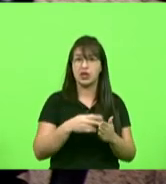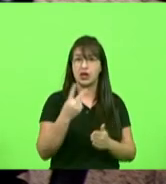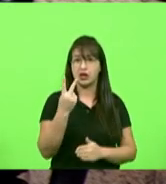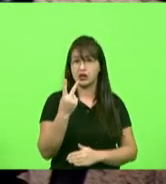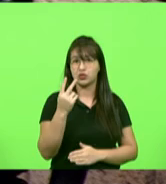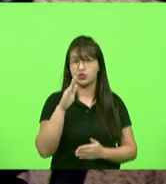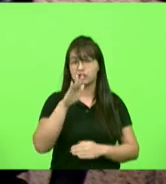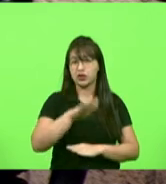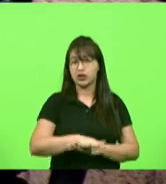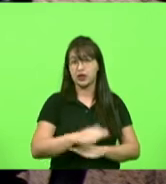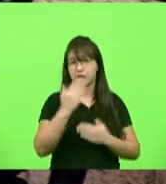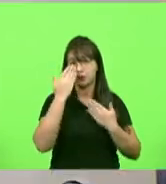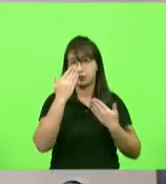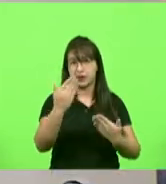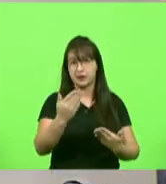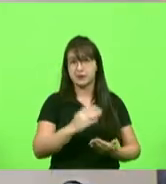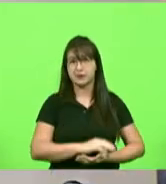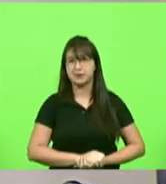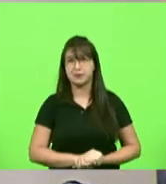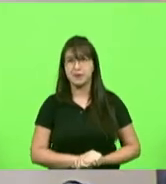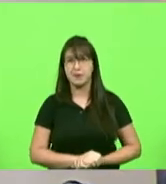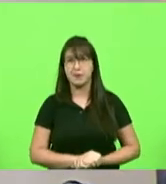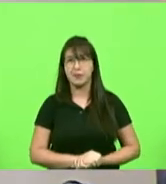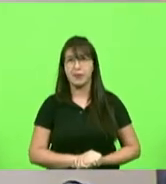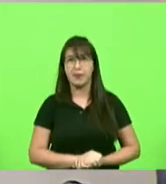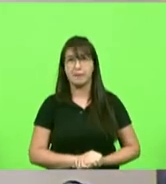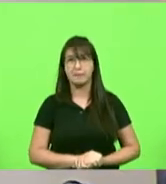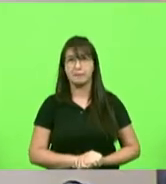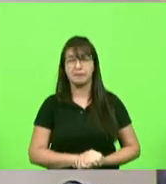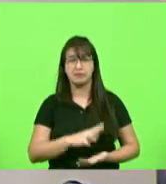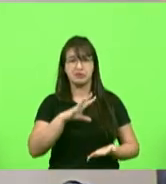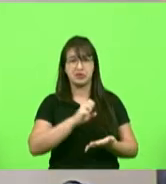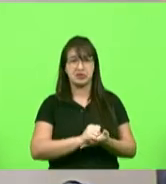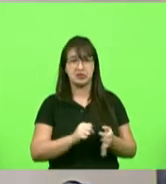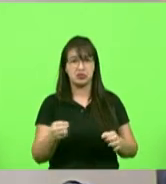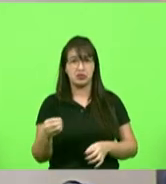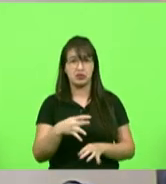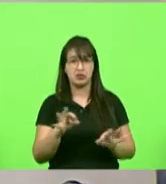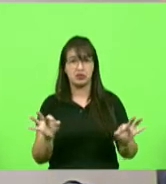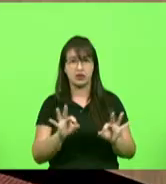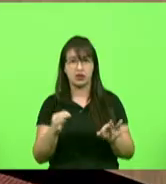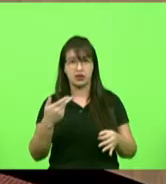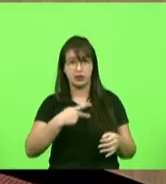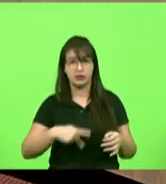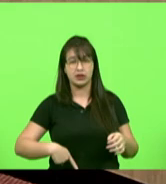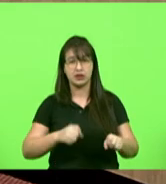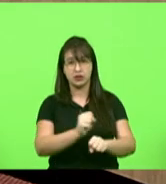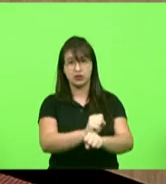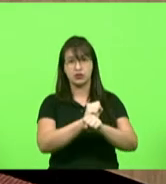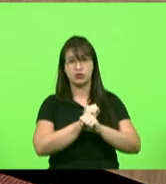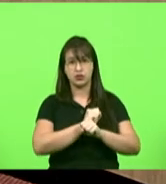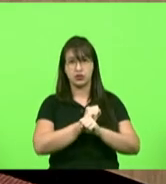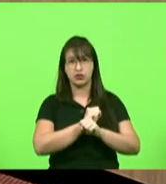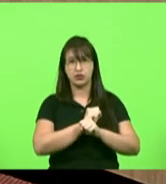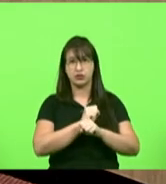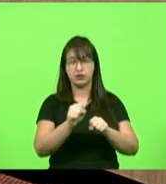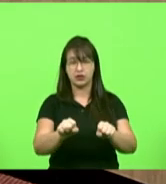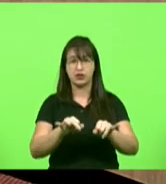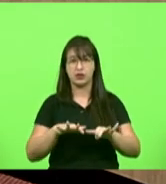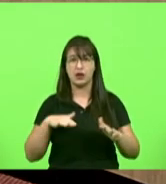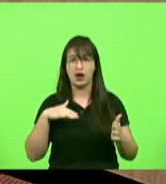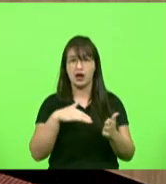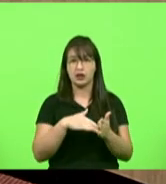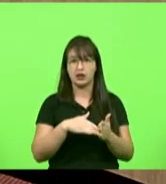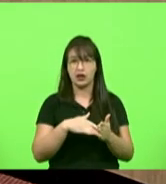muito obrigado senhor presidente obrigado deputado não havendo novos inscritos essa presidente suspende a sessão até